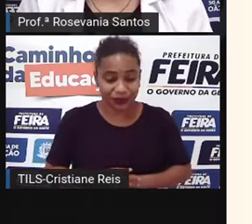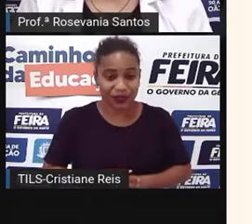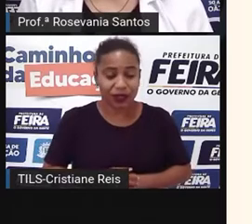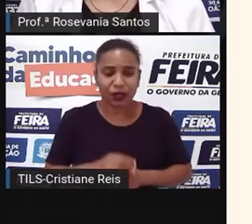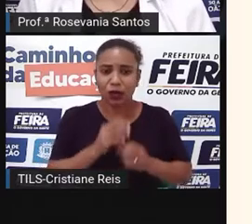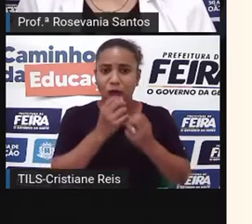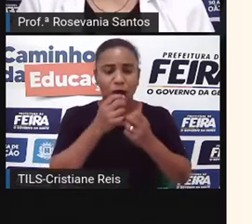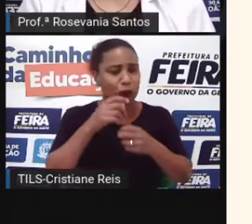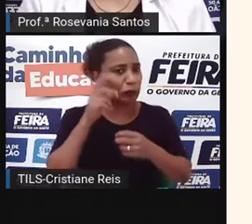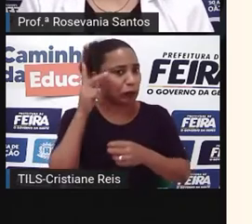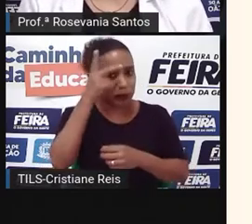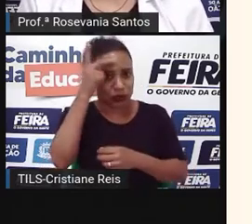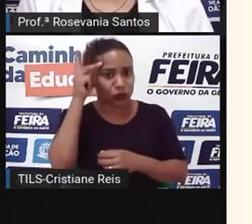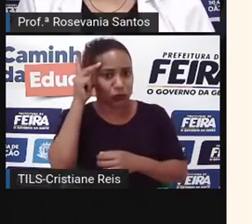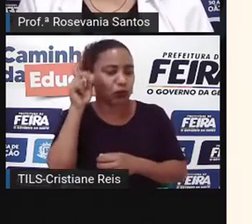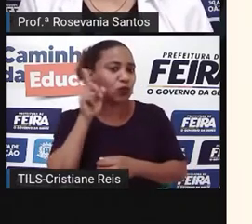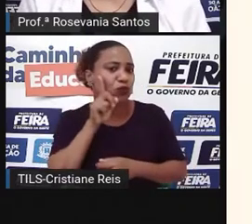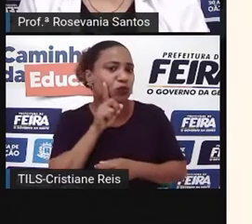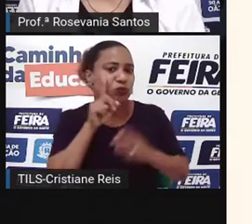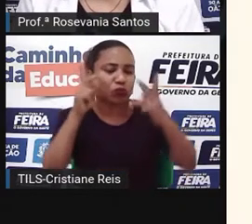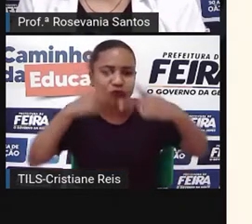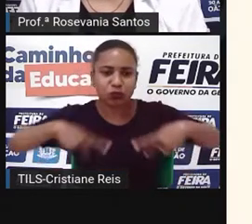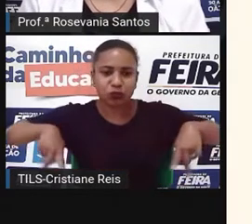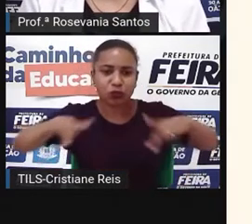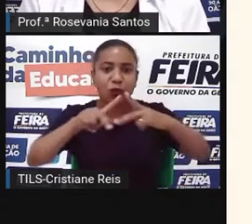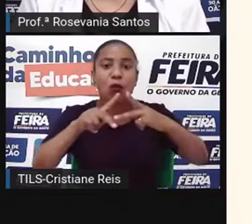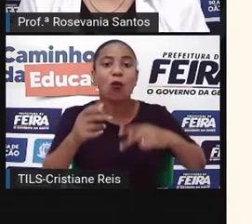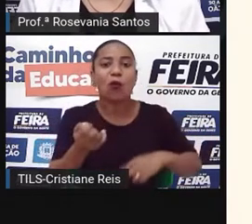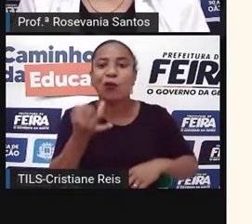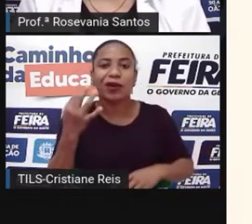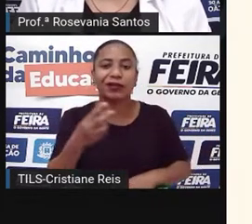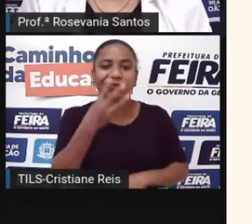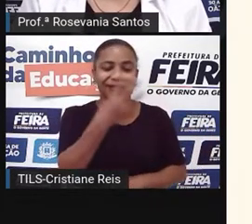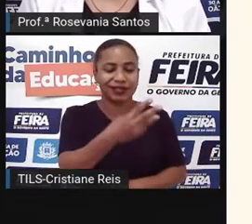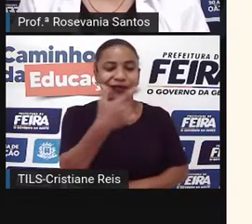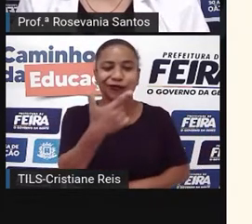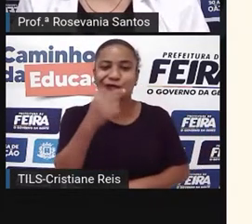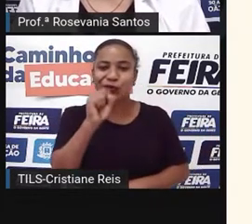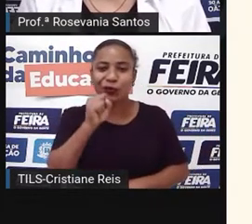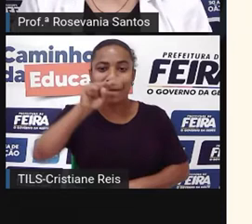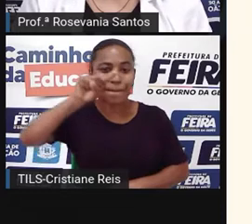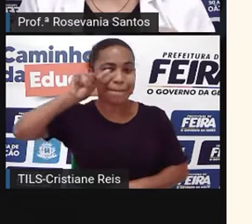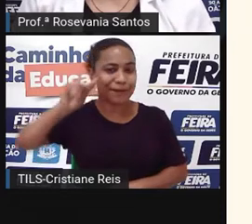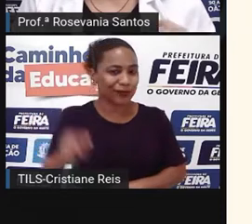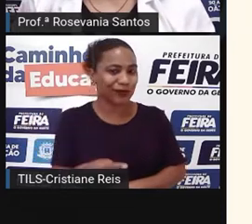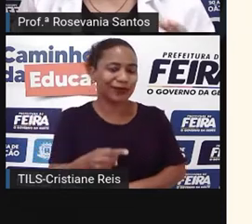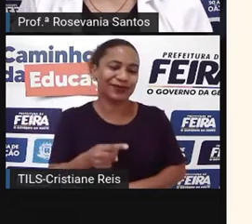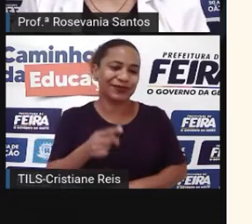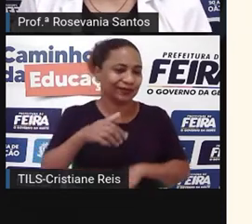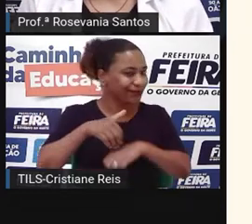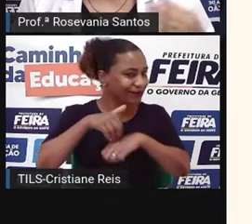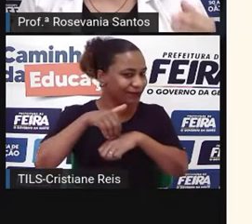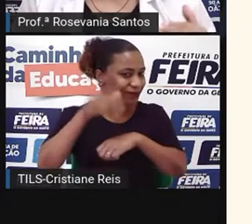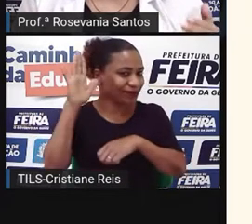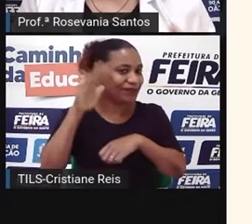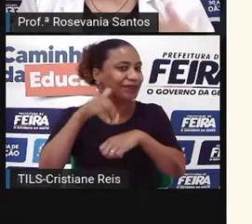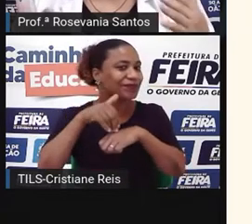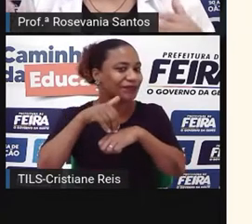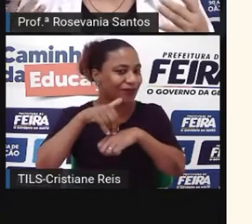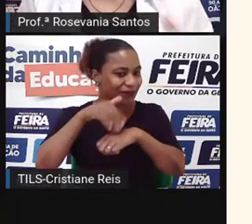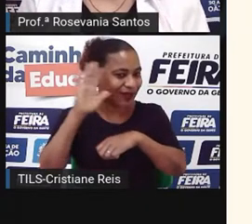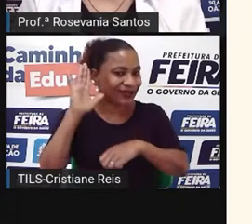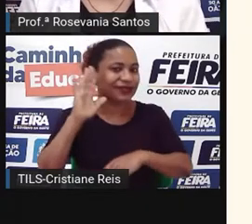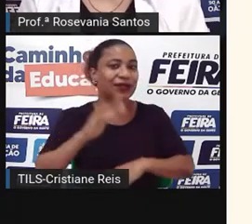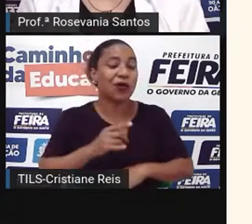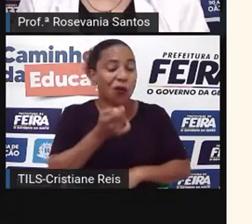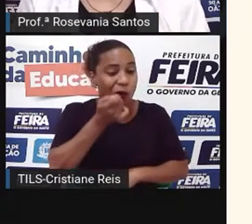população, e fica em torno de 328 milhões de habitantes, né, um pouco mais, um pouco mais, não, quase